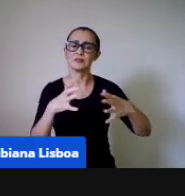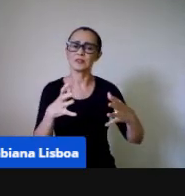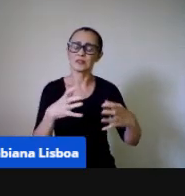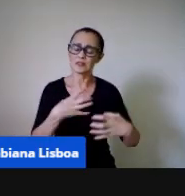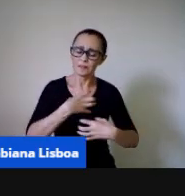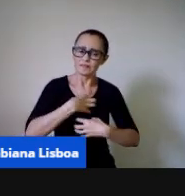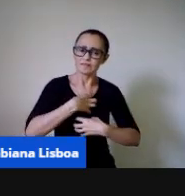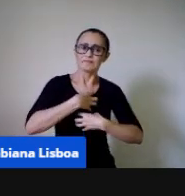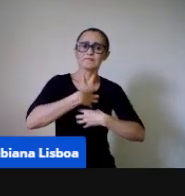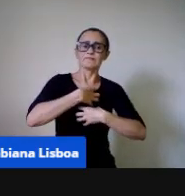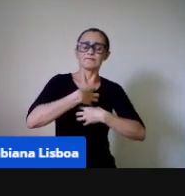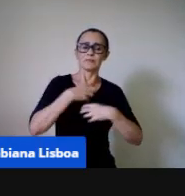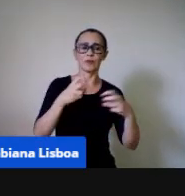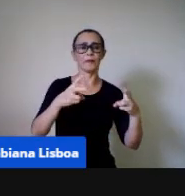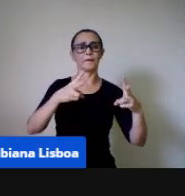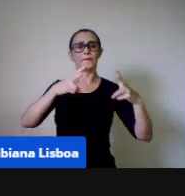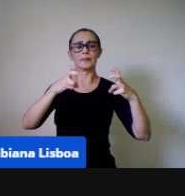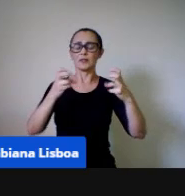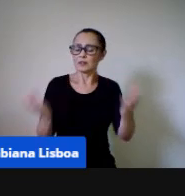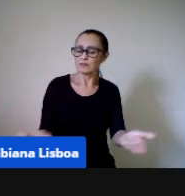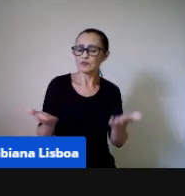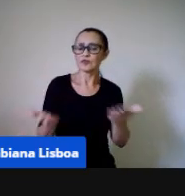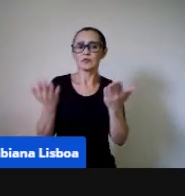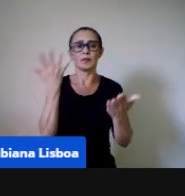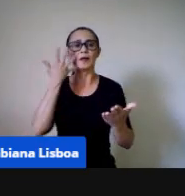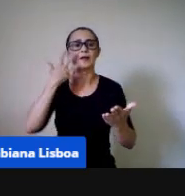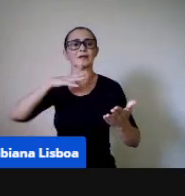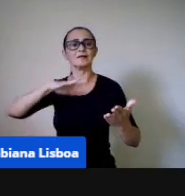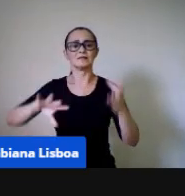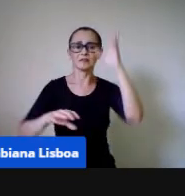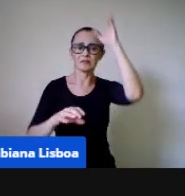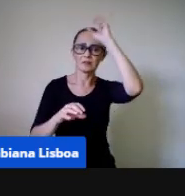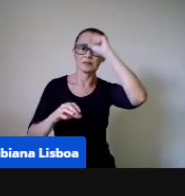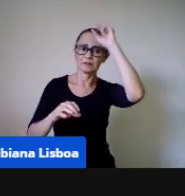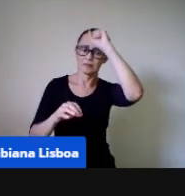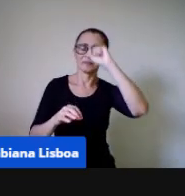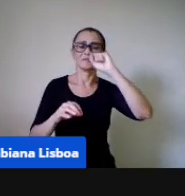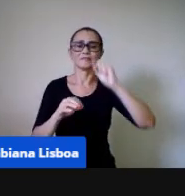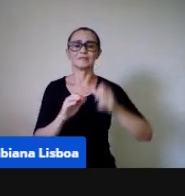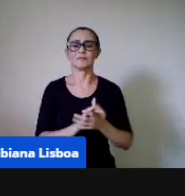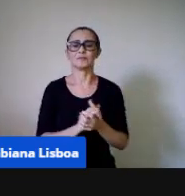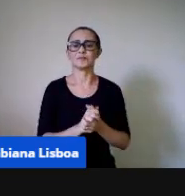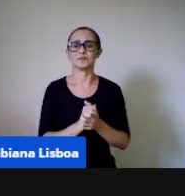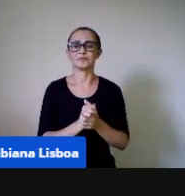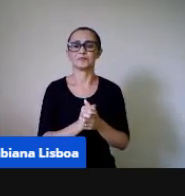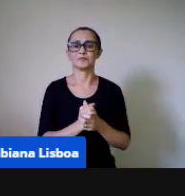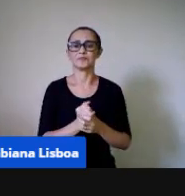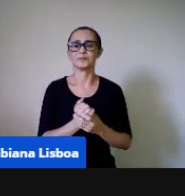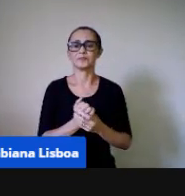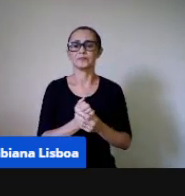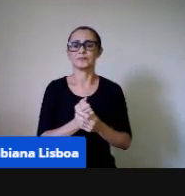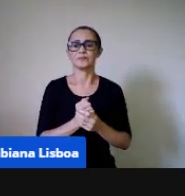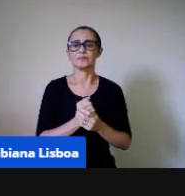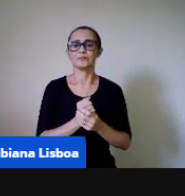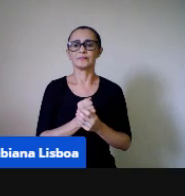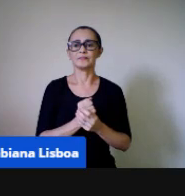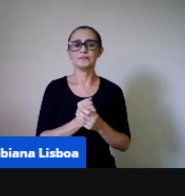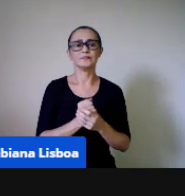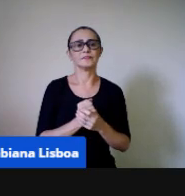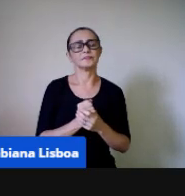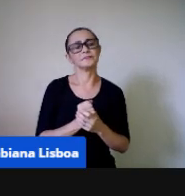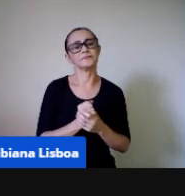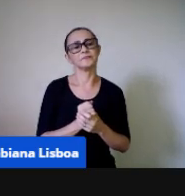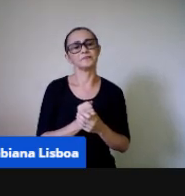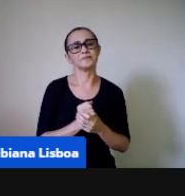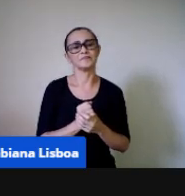e avançar com ela nesses conhecimentos, né, pode passar. Por favor,